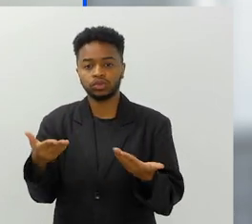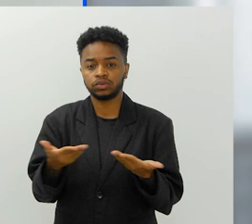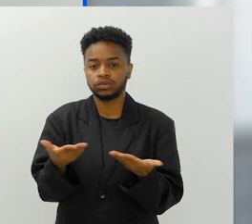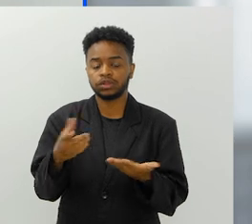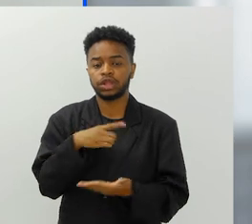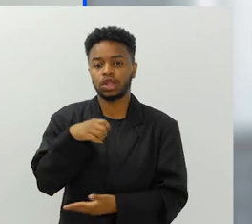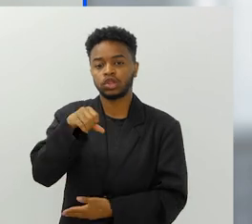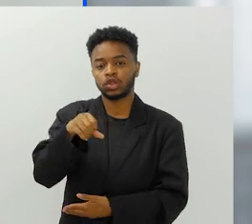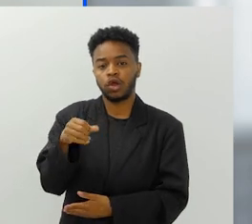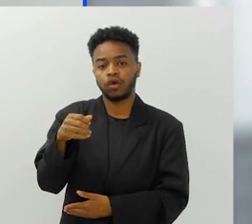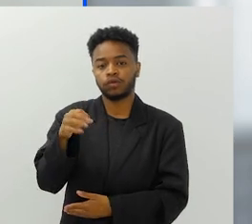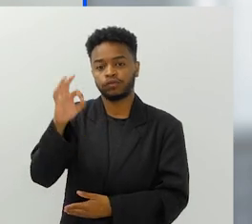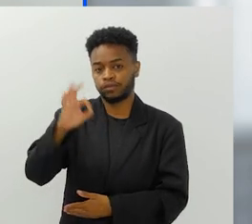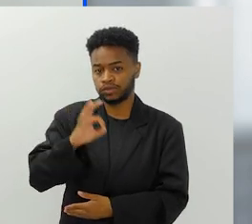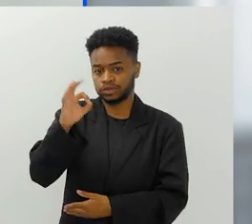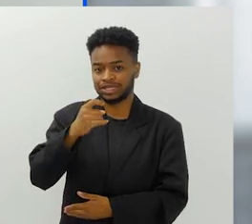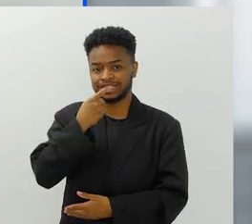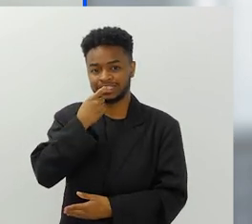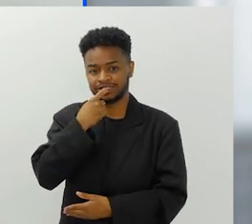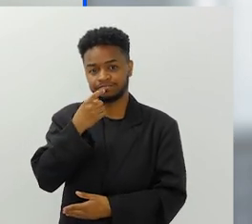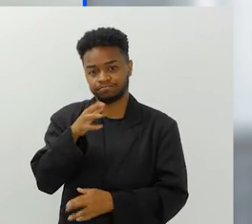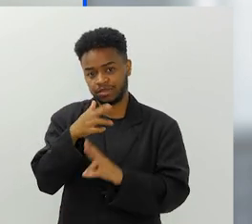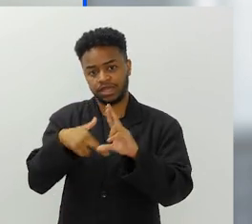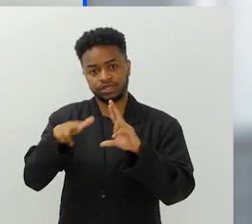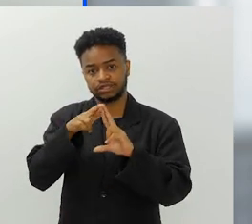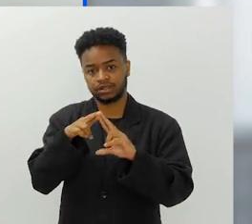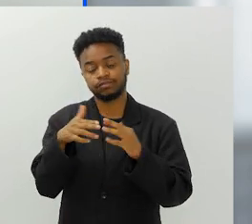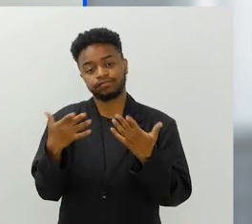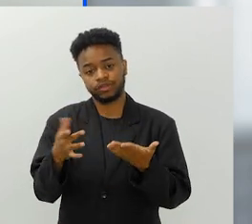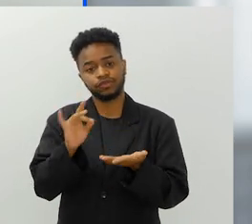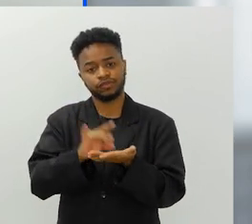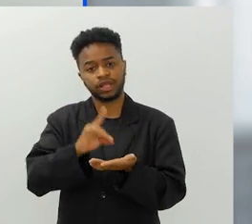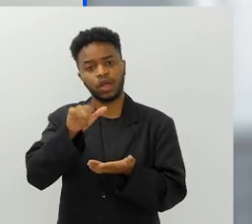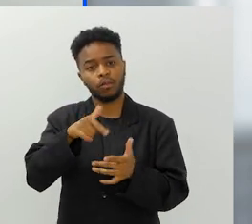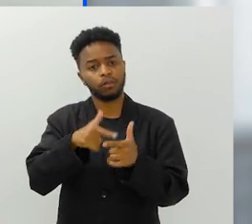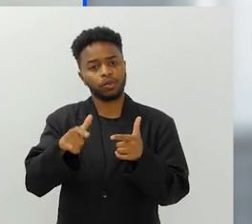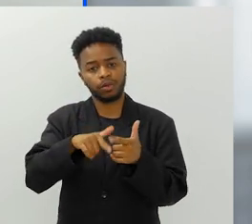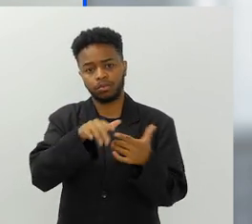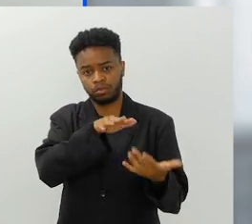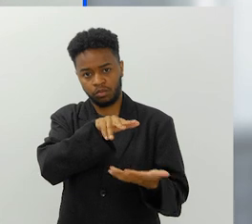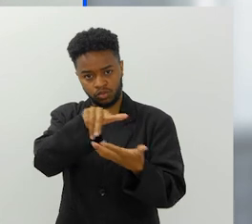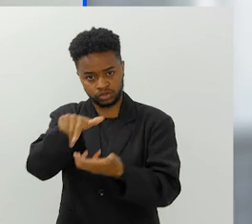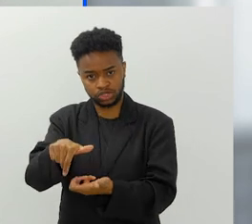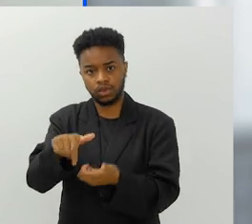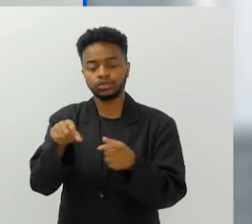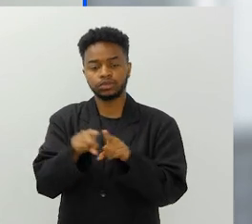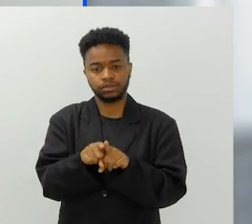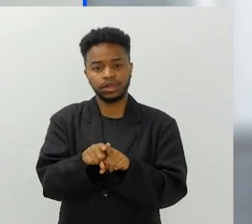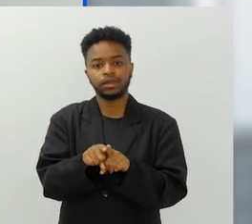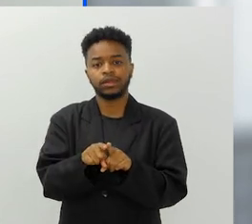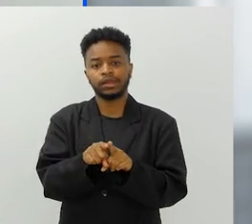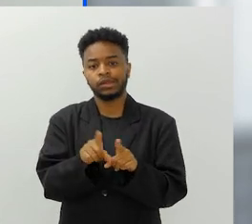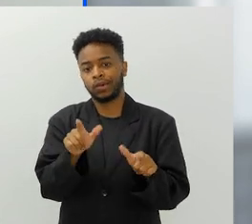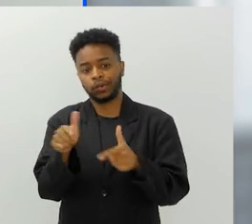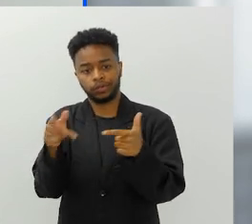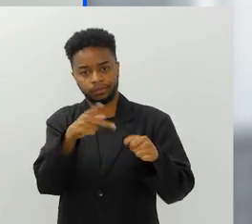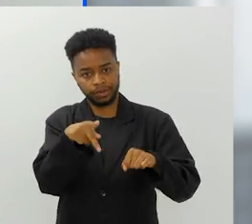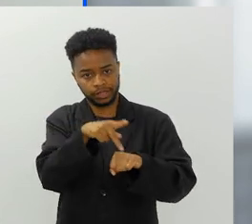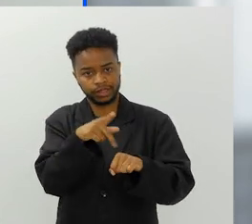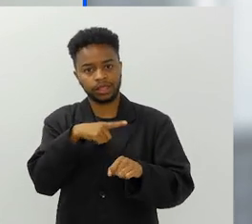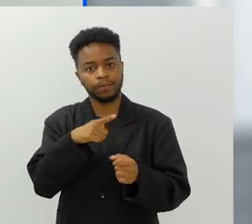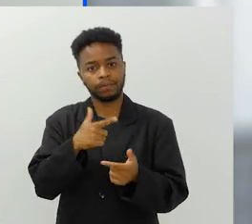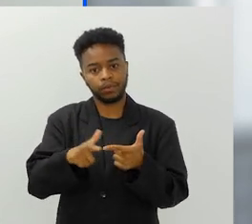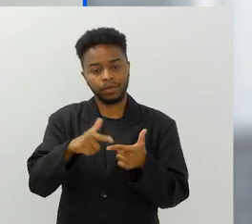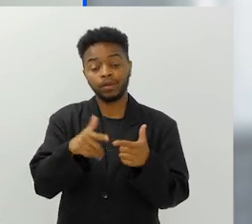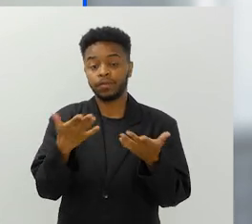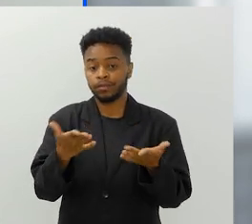9% do plástico é somente reciclado. Então, é universal, é um problema realmente internacional e é por isso